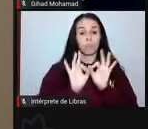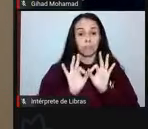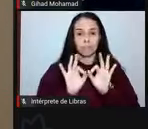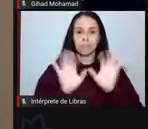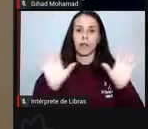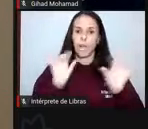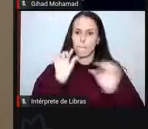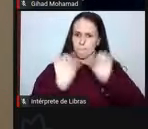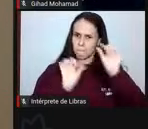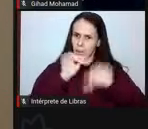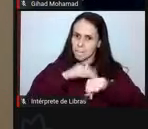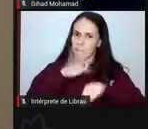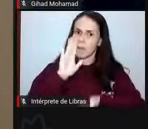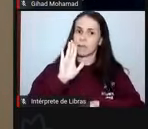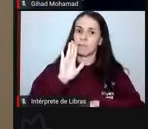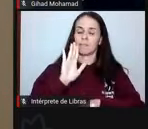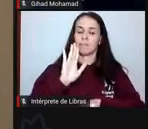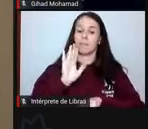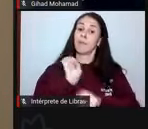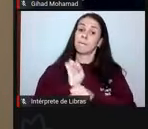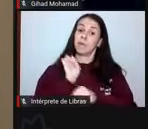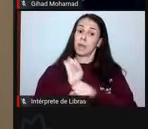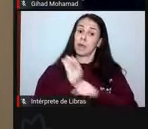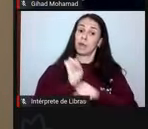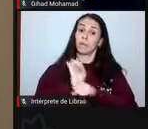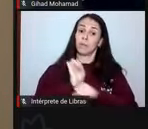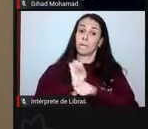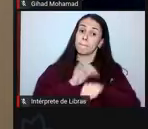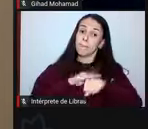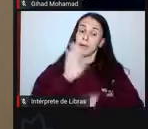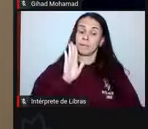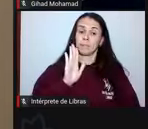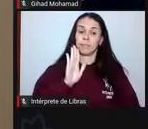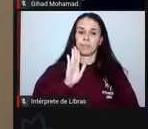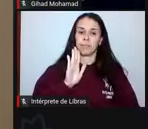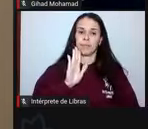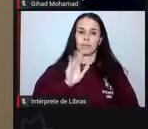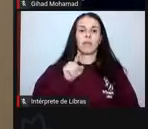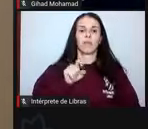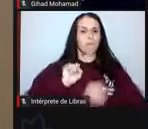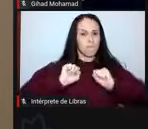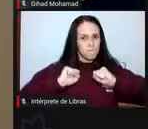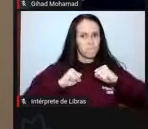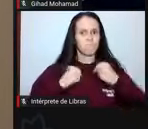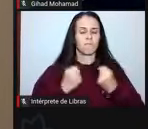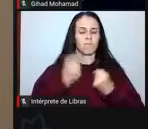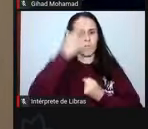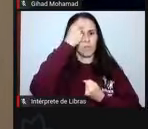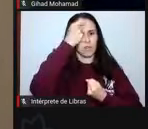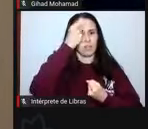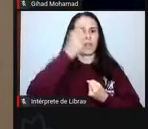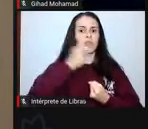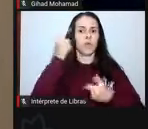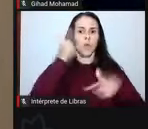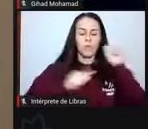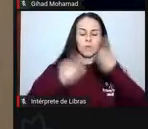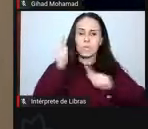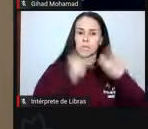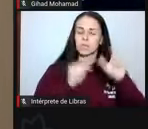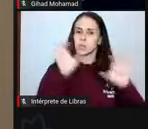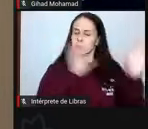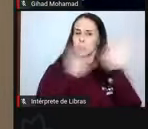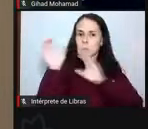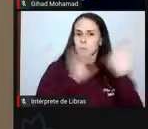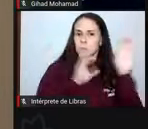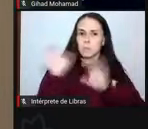previsto na LOA. Some-se a isso um esforço grande que a universidade fez num tempo recorde que foi disponibilizado